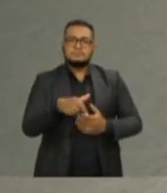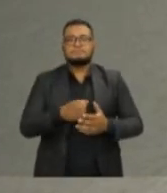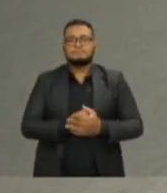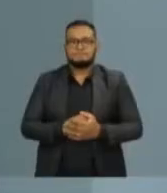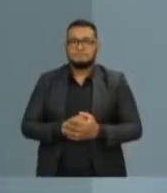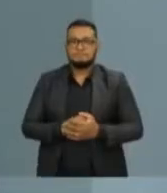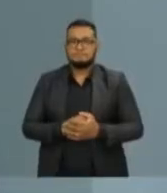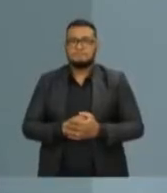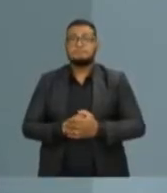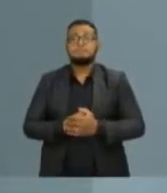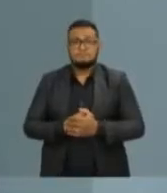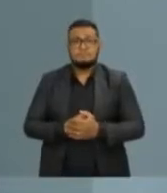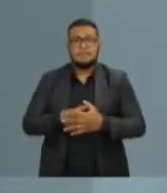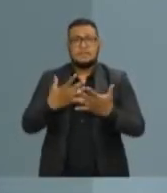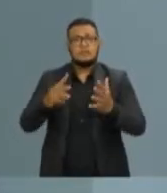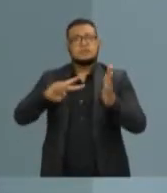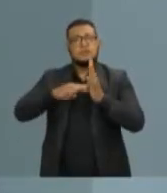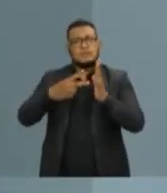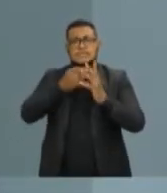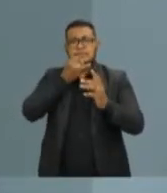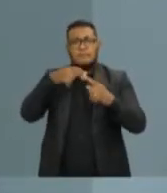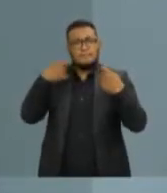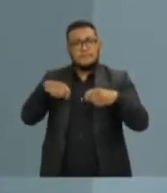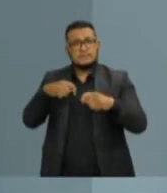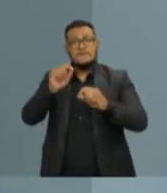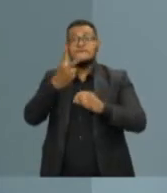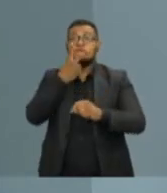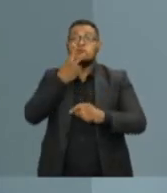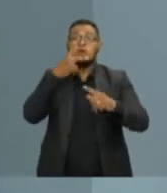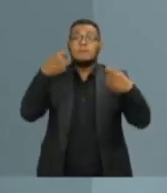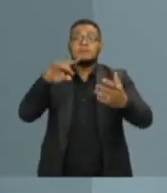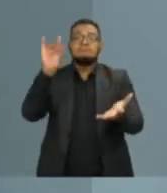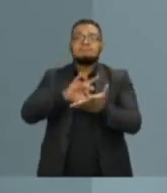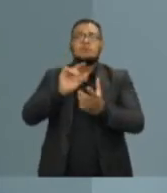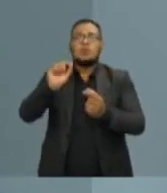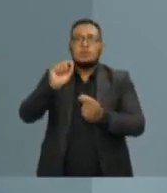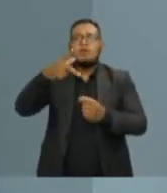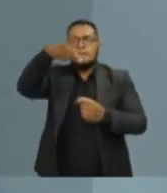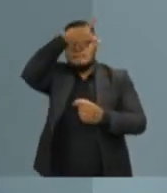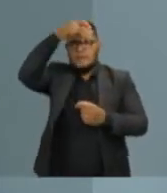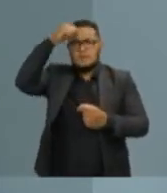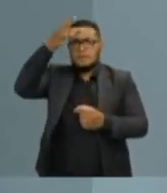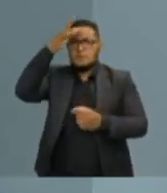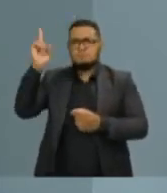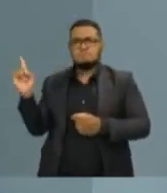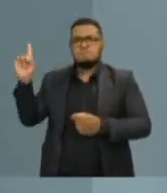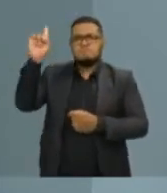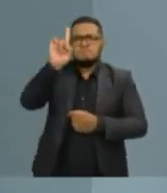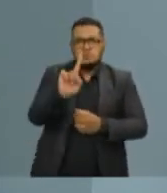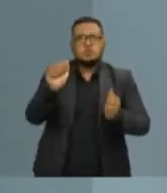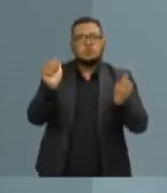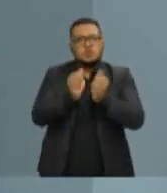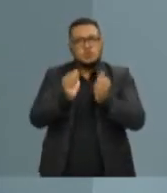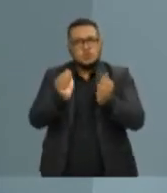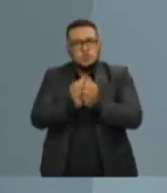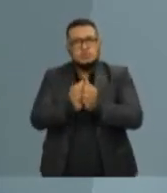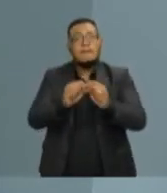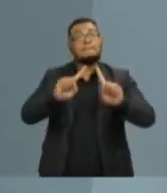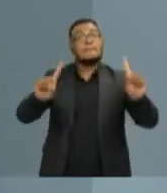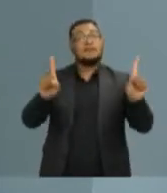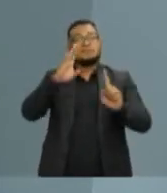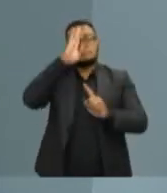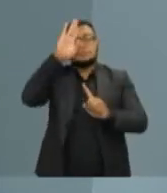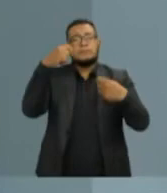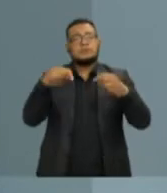Vitória precisa de um prefeito que tenha sensibilidade e humildade, que caminha ao lado do povo, mas principalmente que tenha uma equipe robusta,